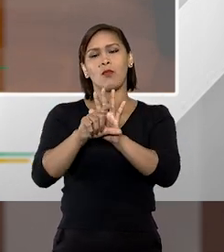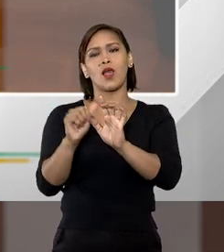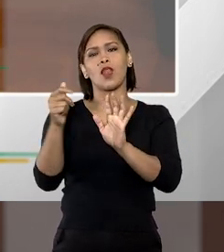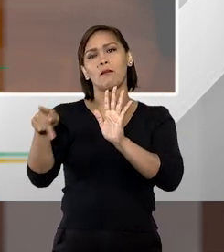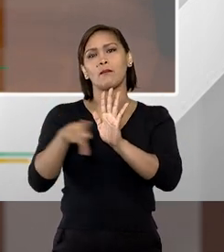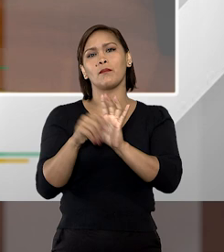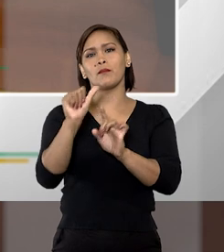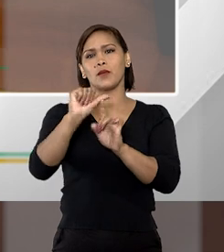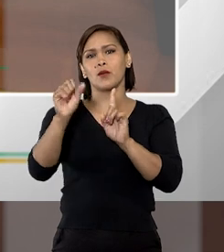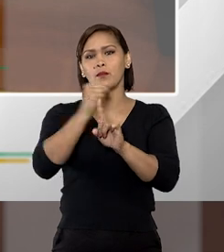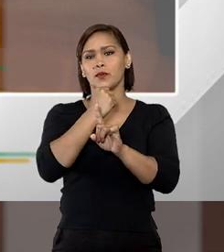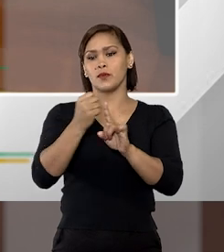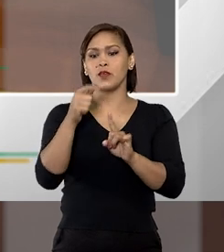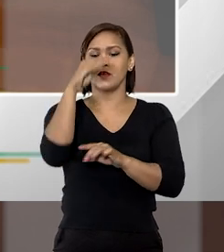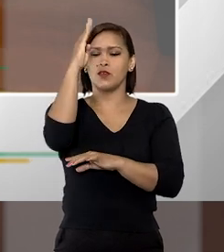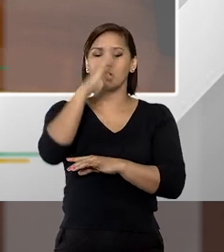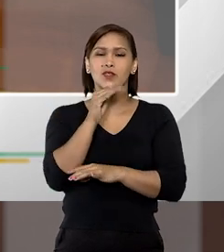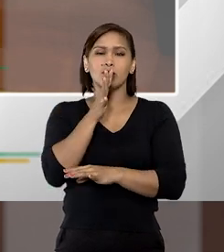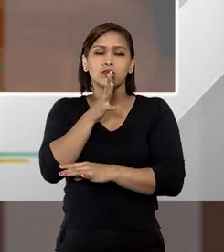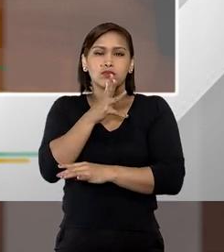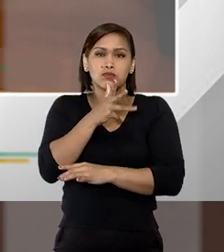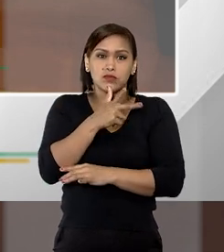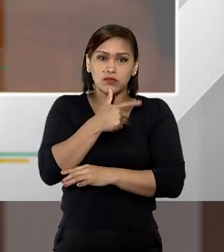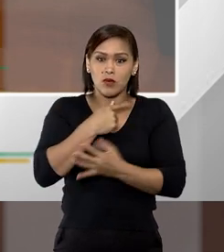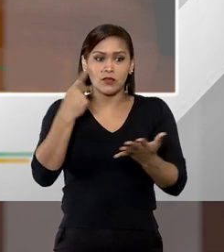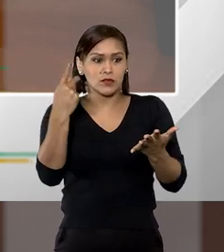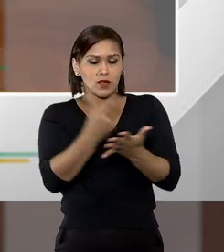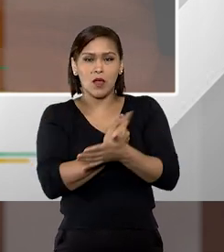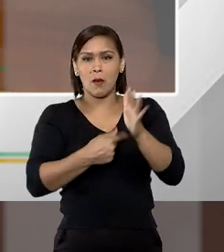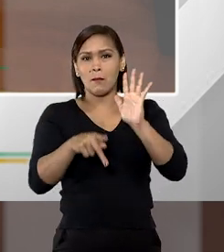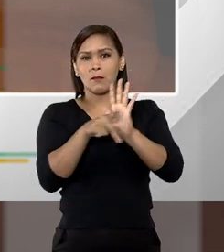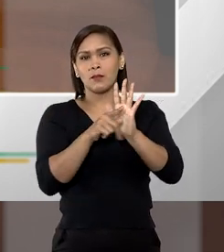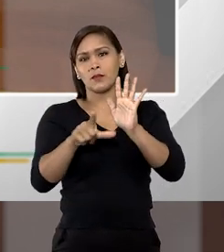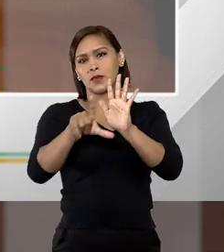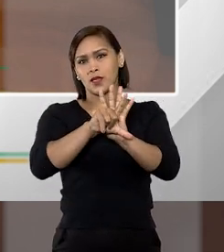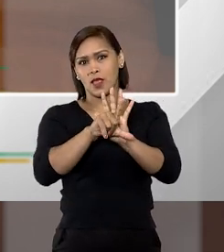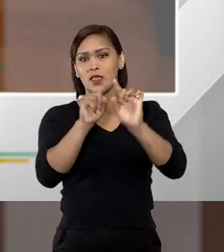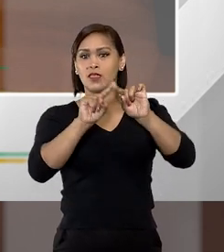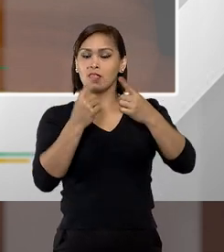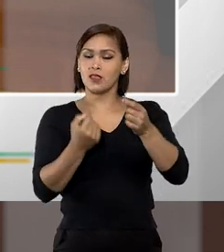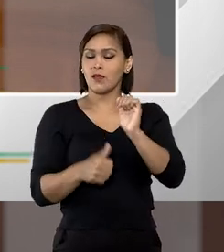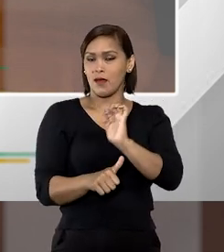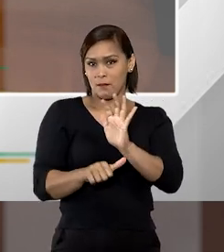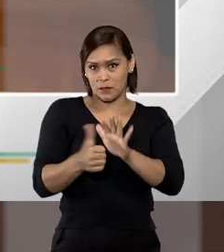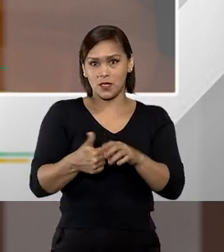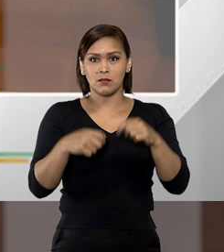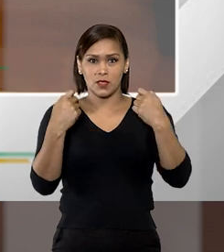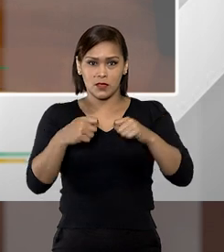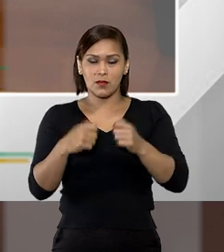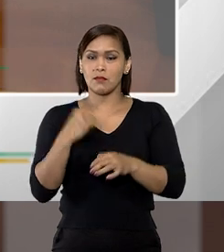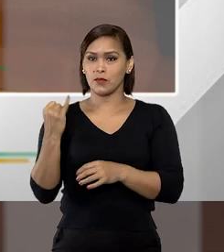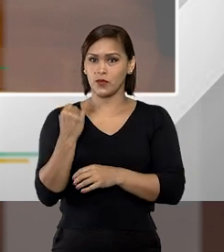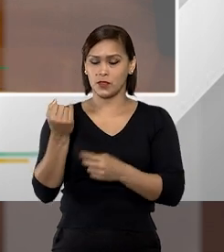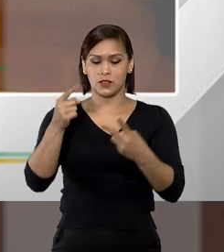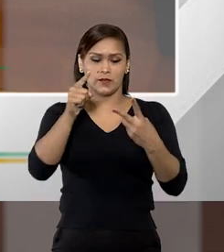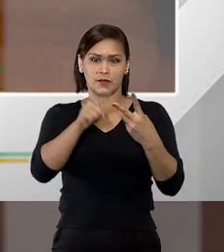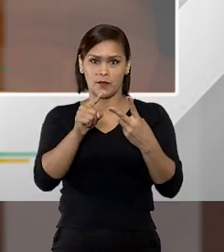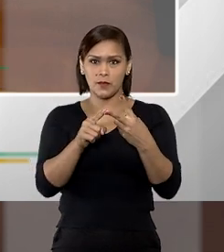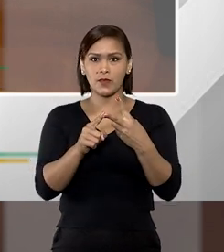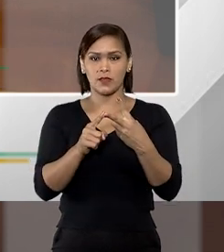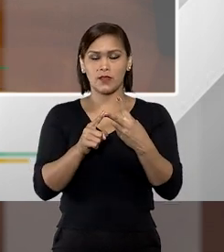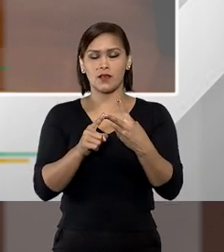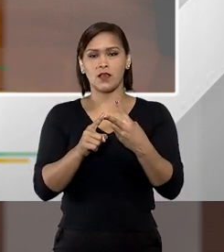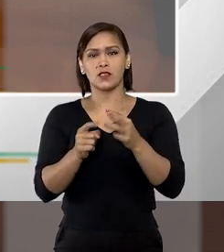feminicídio e o Brasil demorou muito para ter uma lei própria sobre feminicídio. Então, essa é a primeira observação que eu queria fazer. A segunda